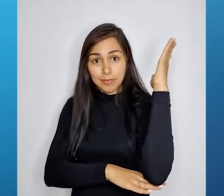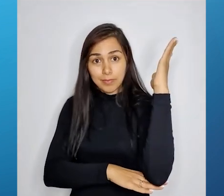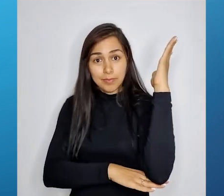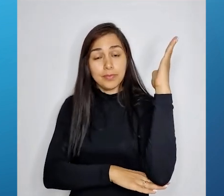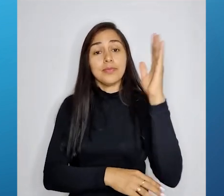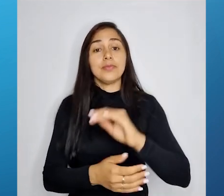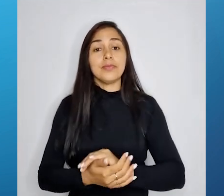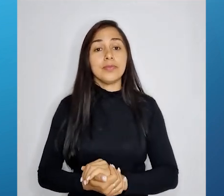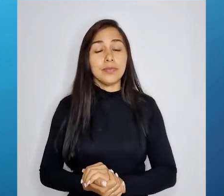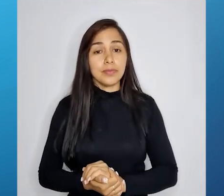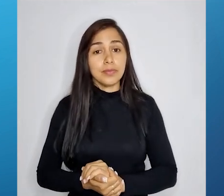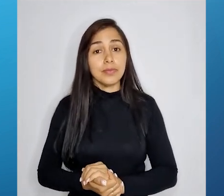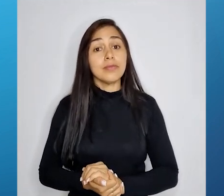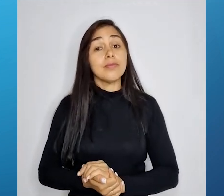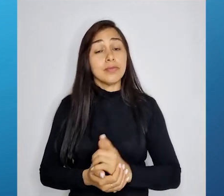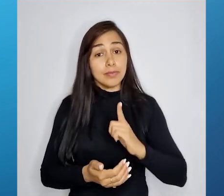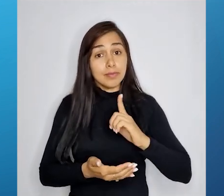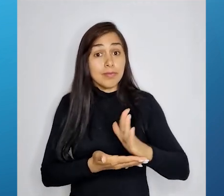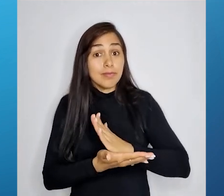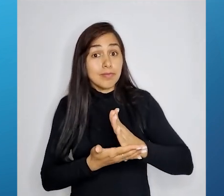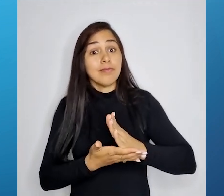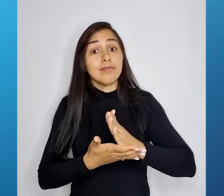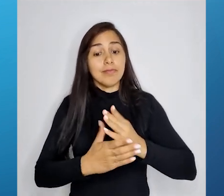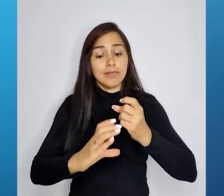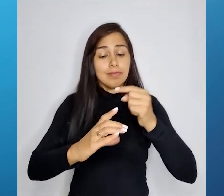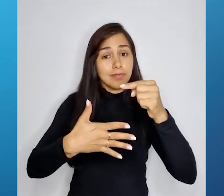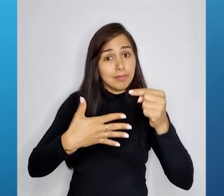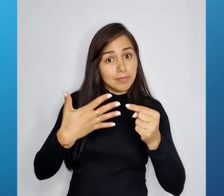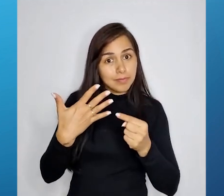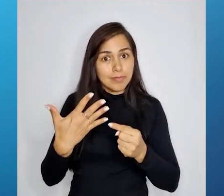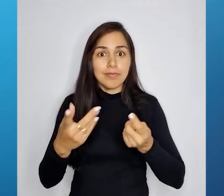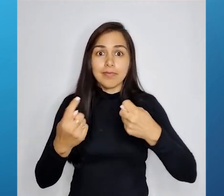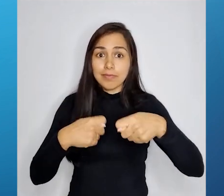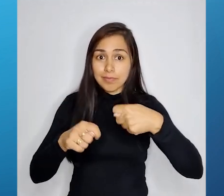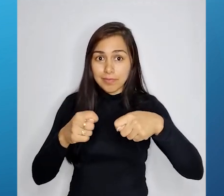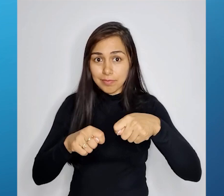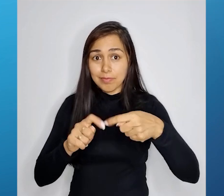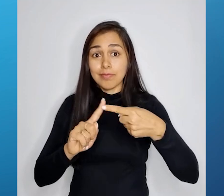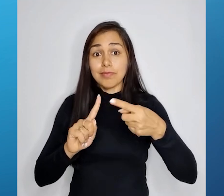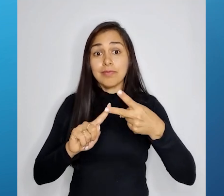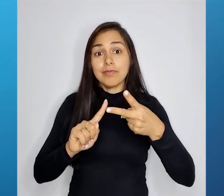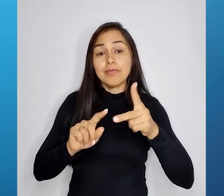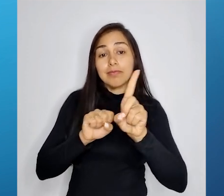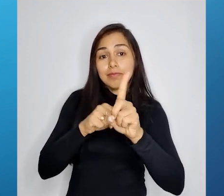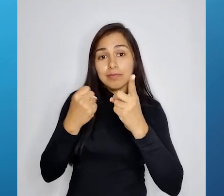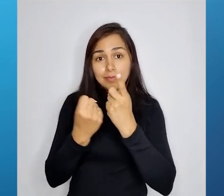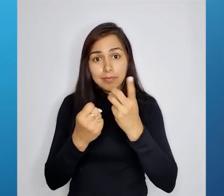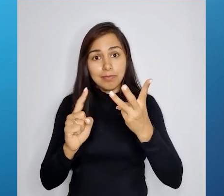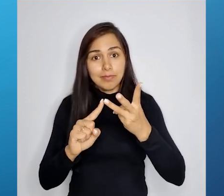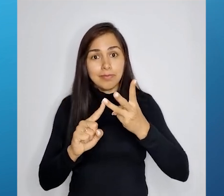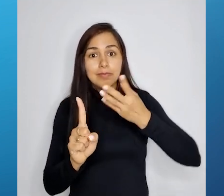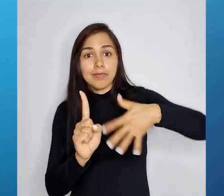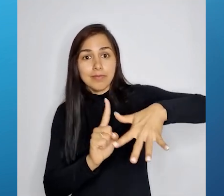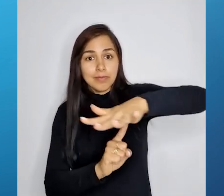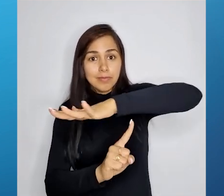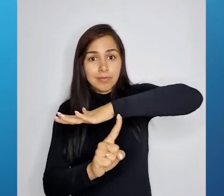esses fatores que podem ser de ordem econômica, social e ambiental e eles estão interligados.